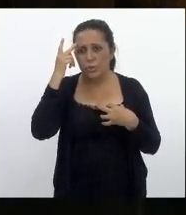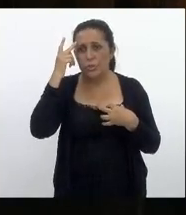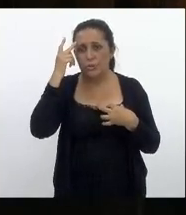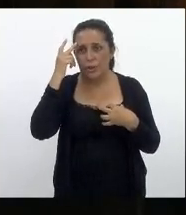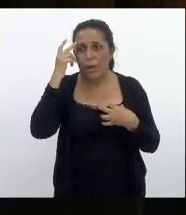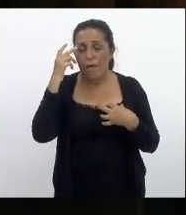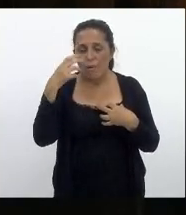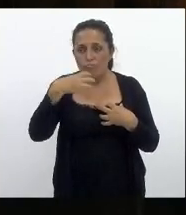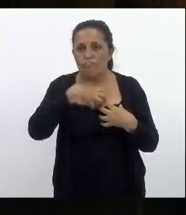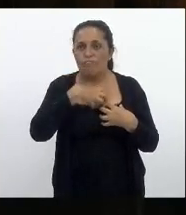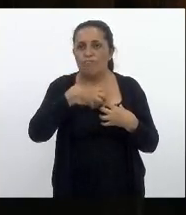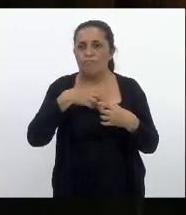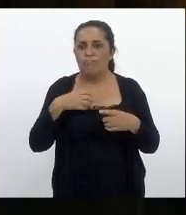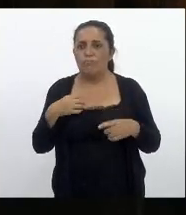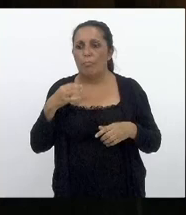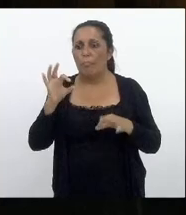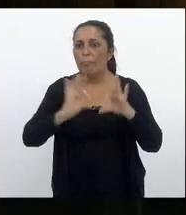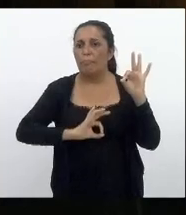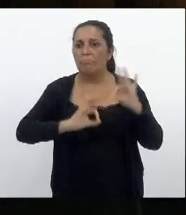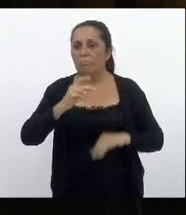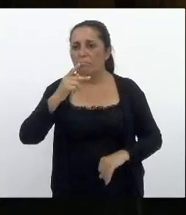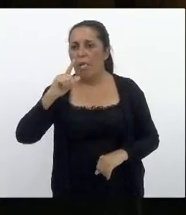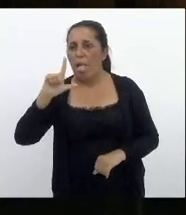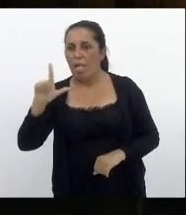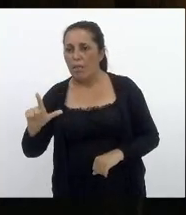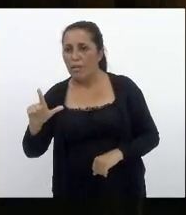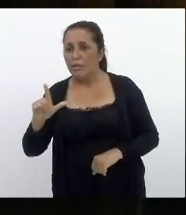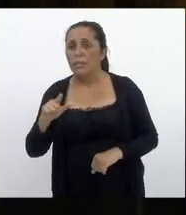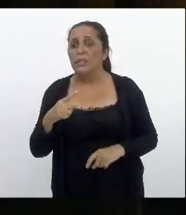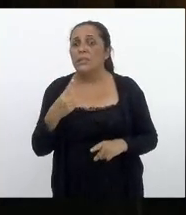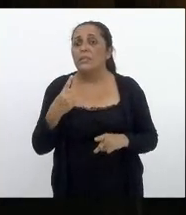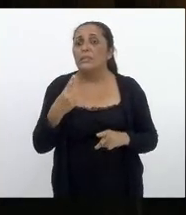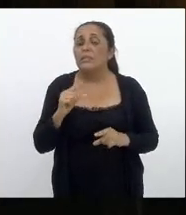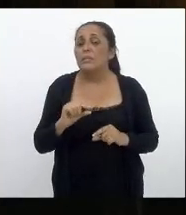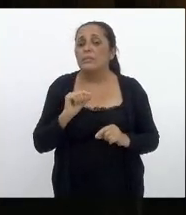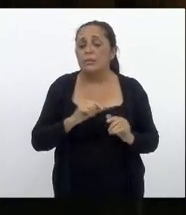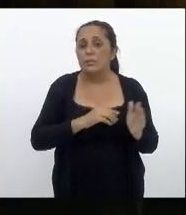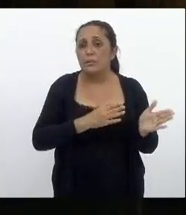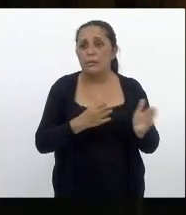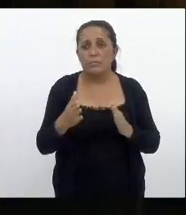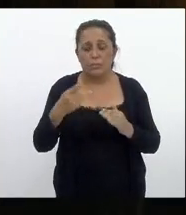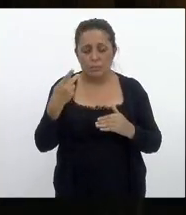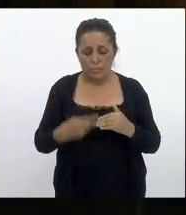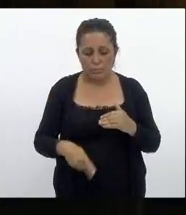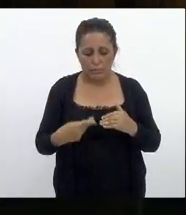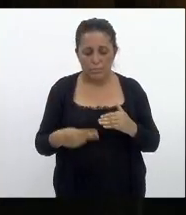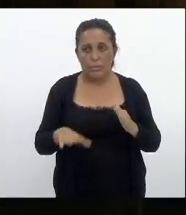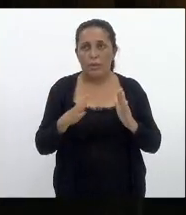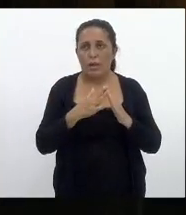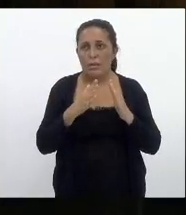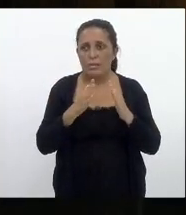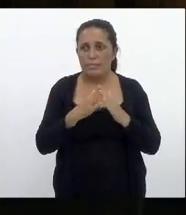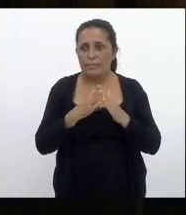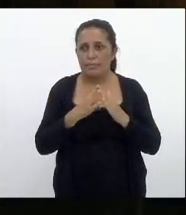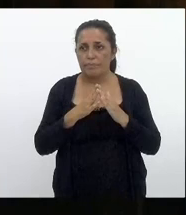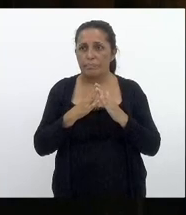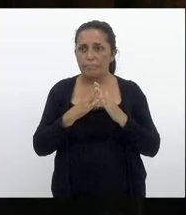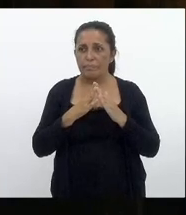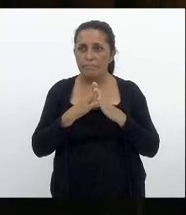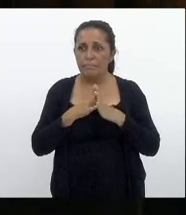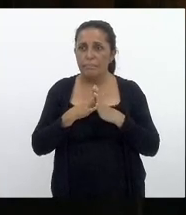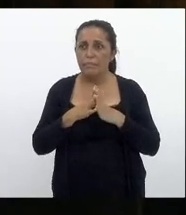através dos projetos de lei que foram encaminhados a esta casa e